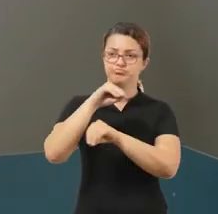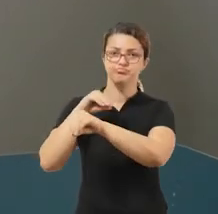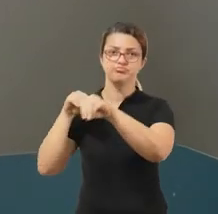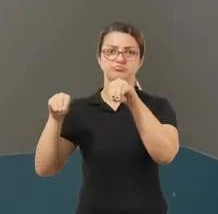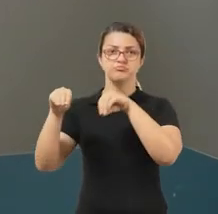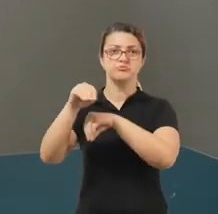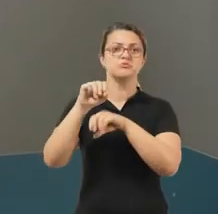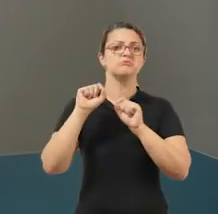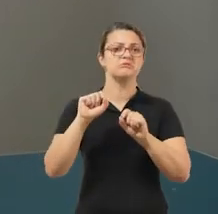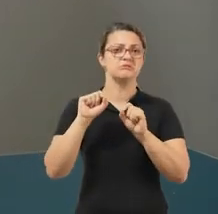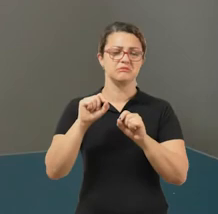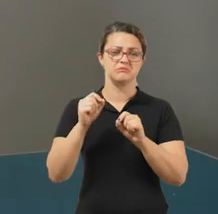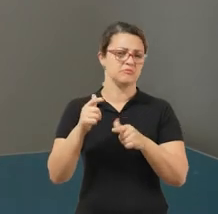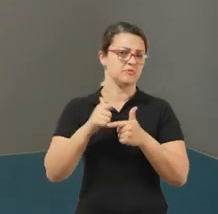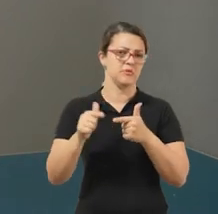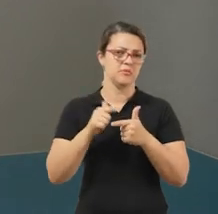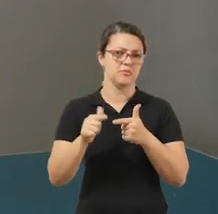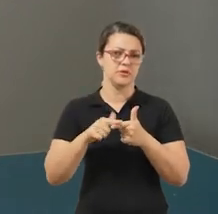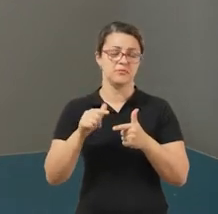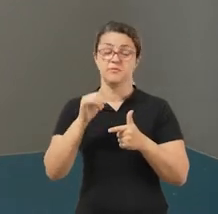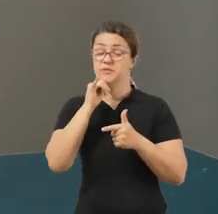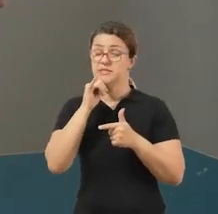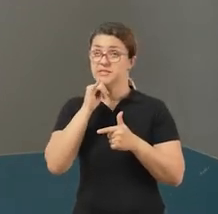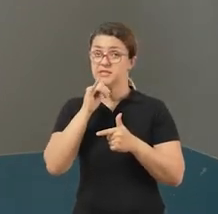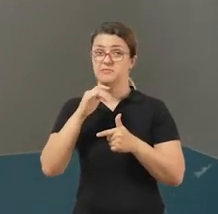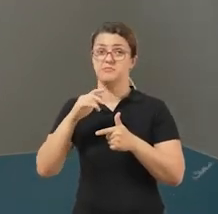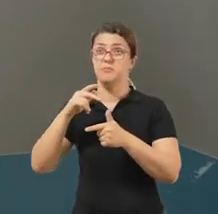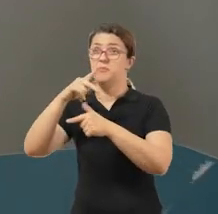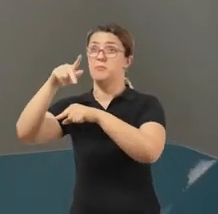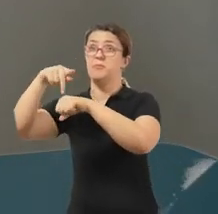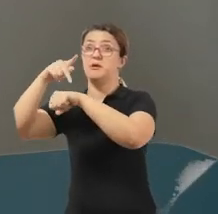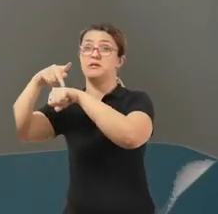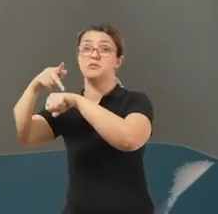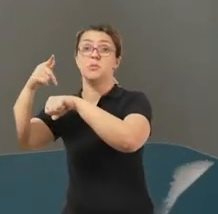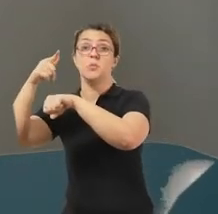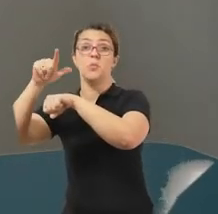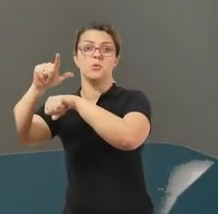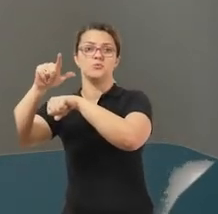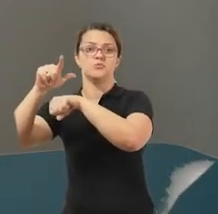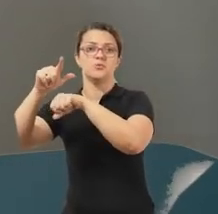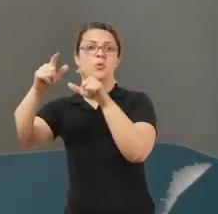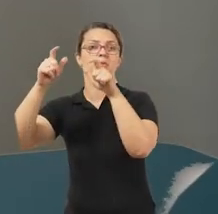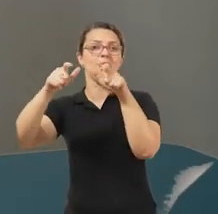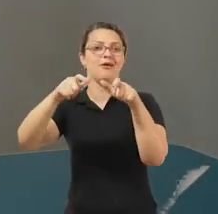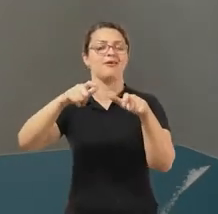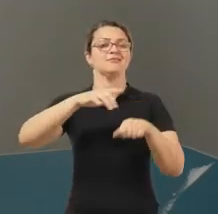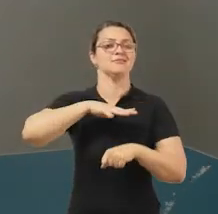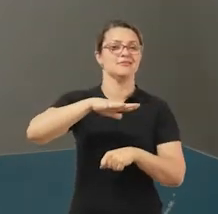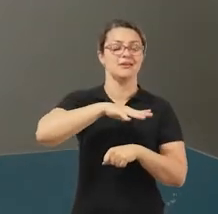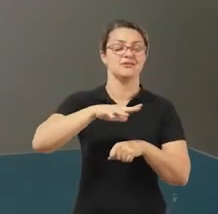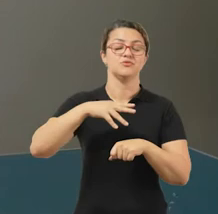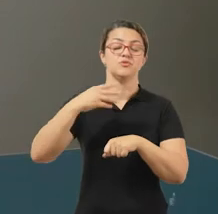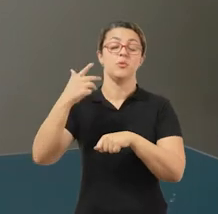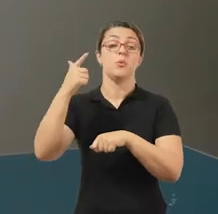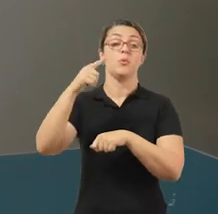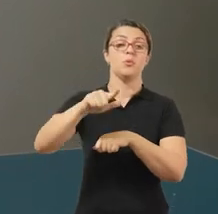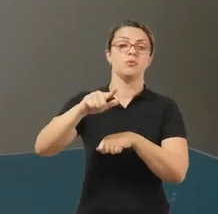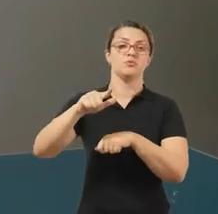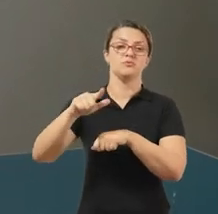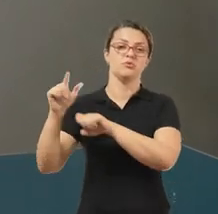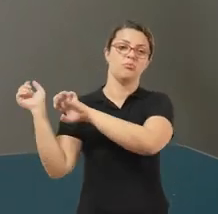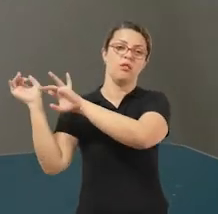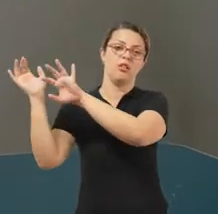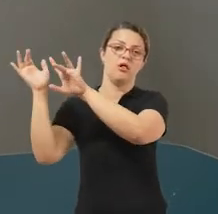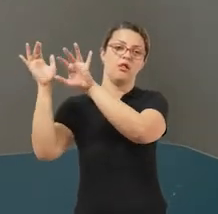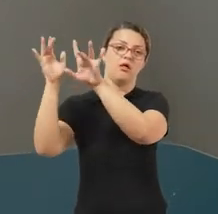levam as pessoas a migrarem do seu país ou cidade origem para outros países ou outras cidades. Nesse caso, nós